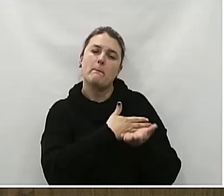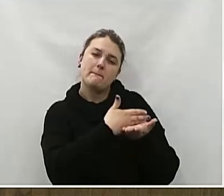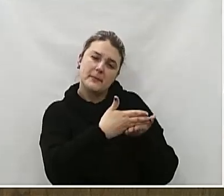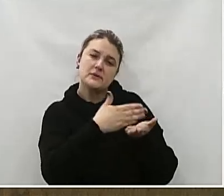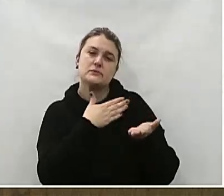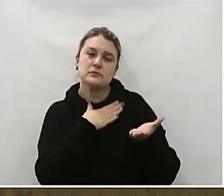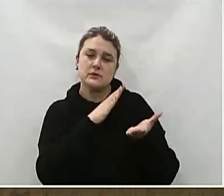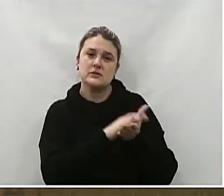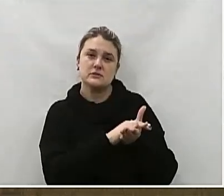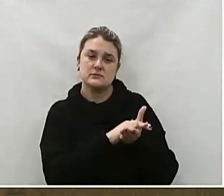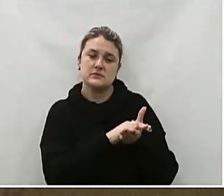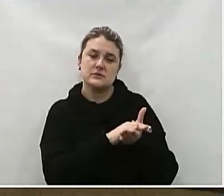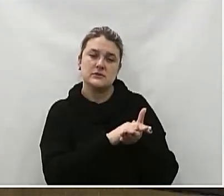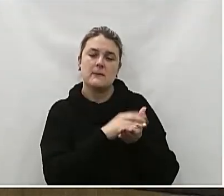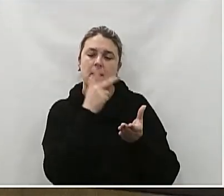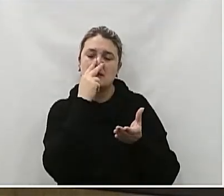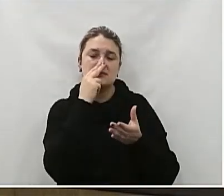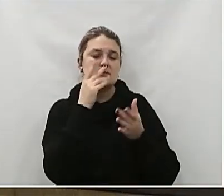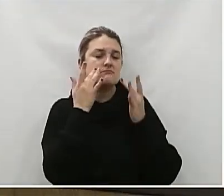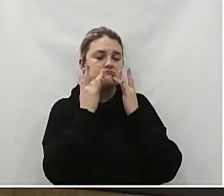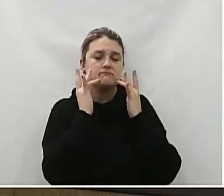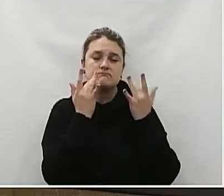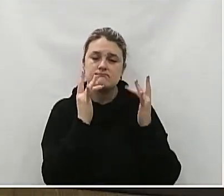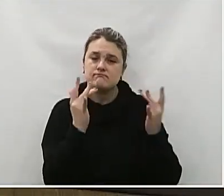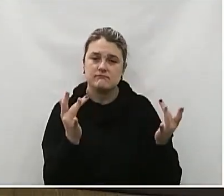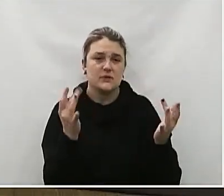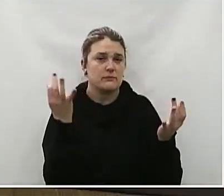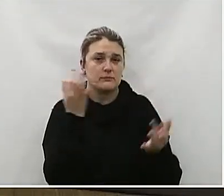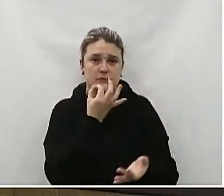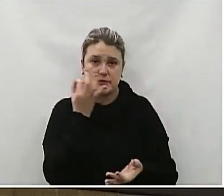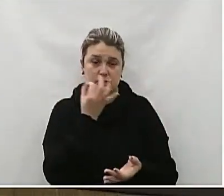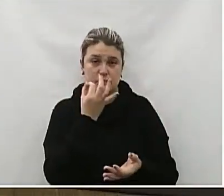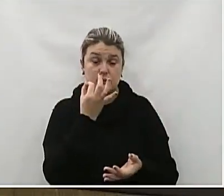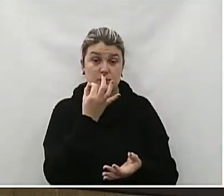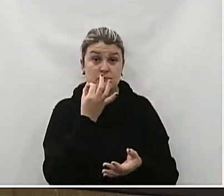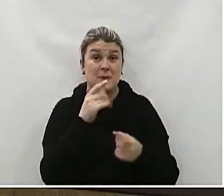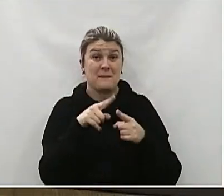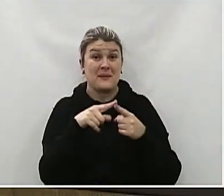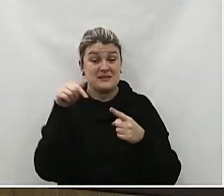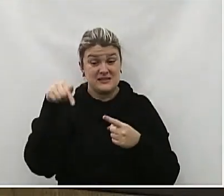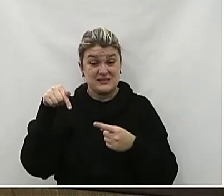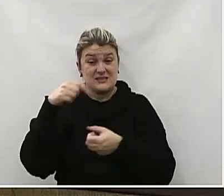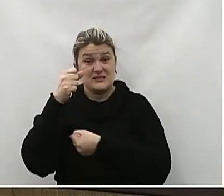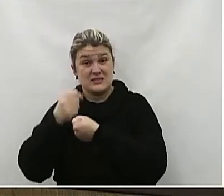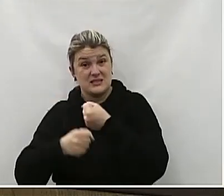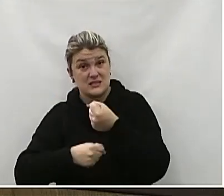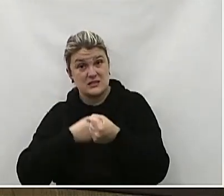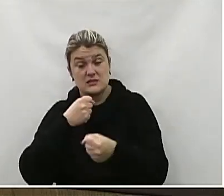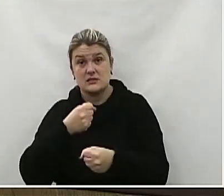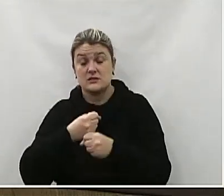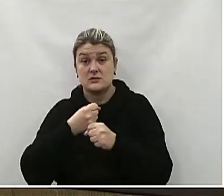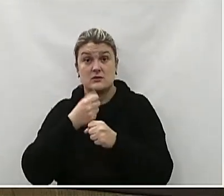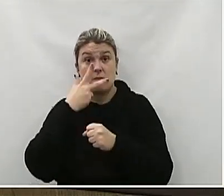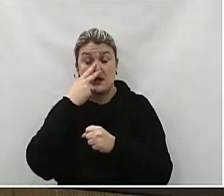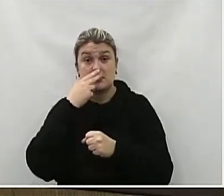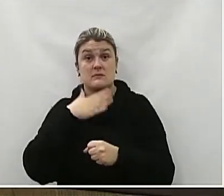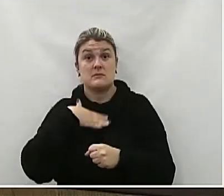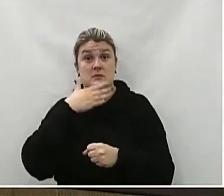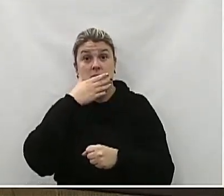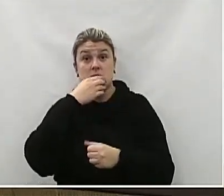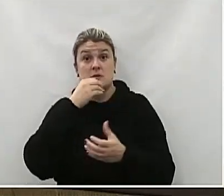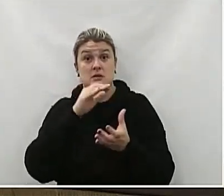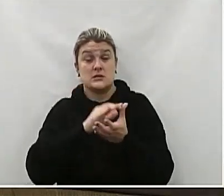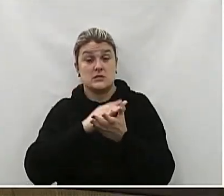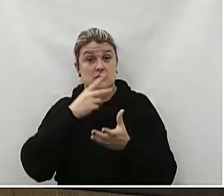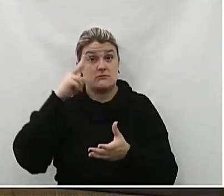foi Um mar de rosas Mas este ano ele se revelou E eu tive a coragem de denunciar